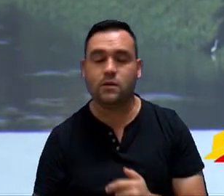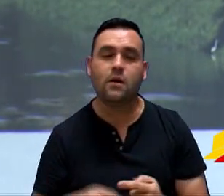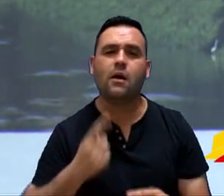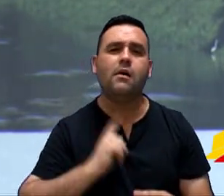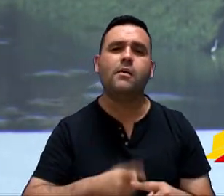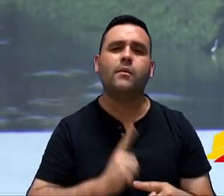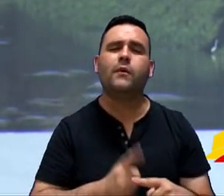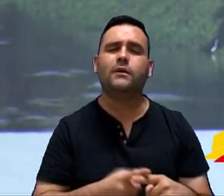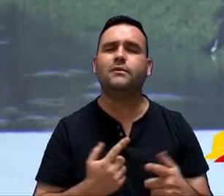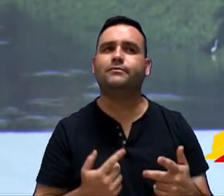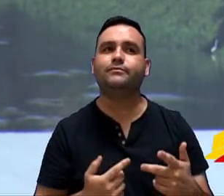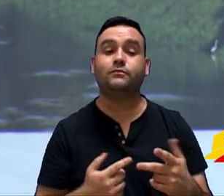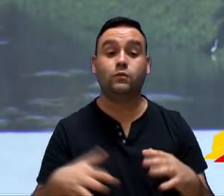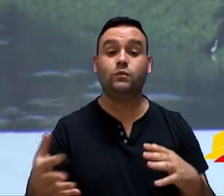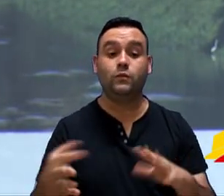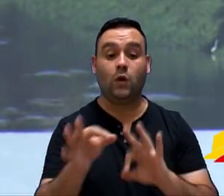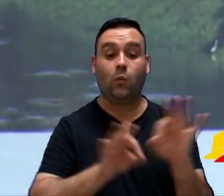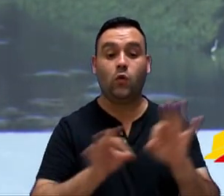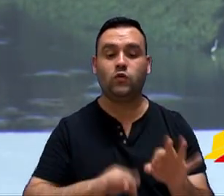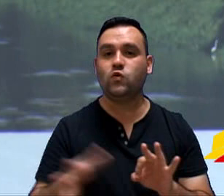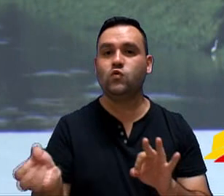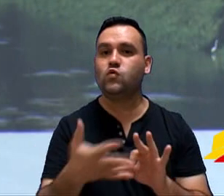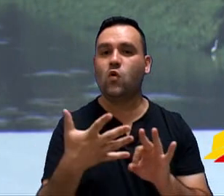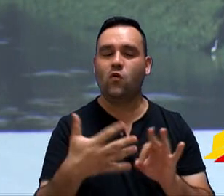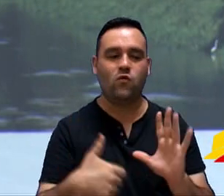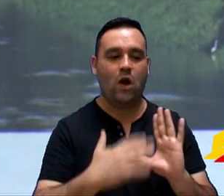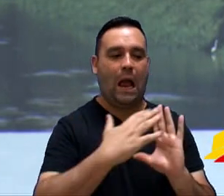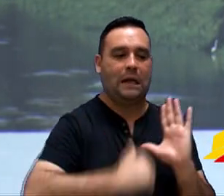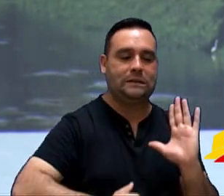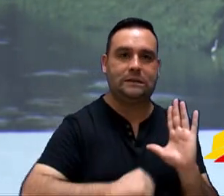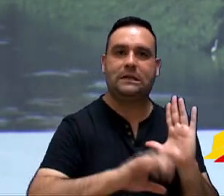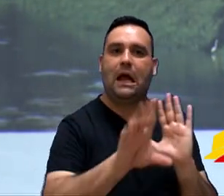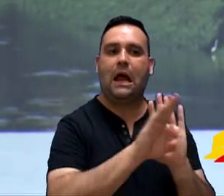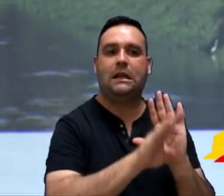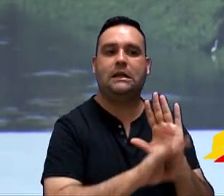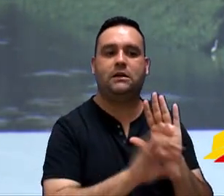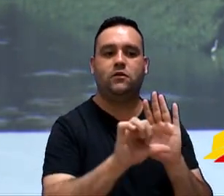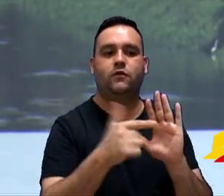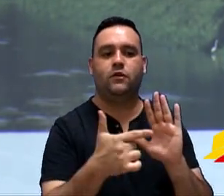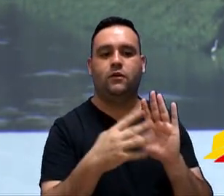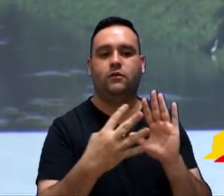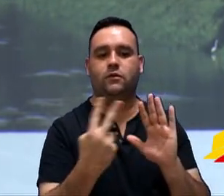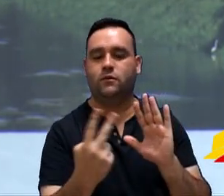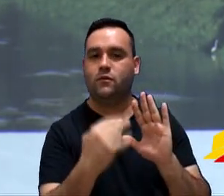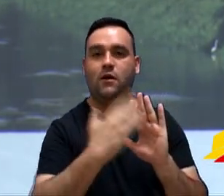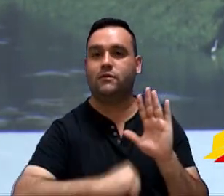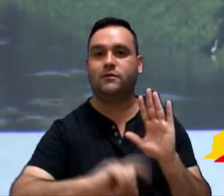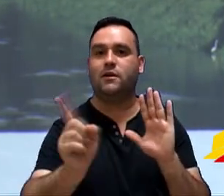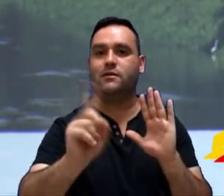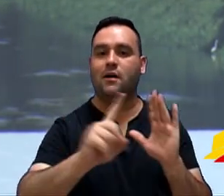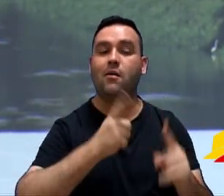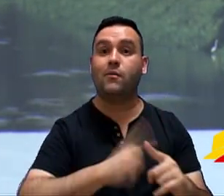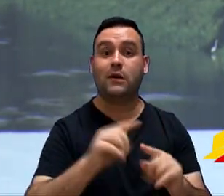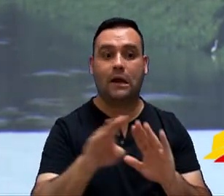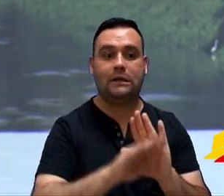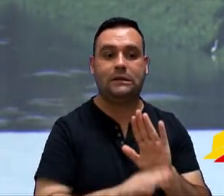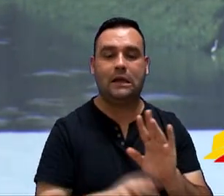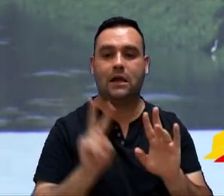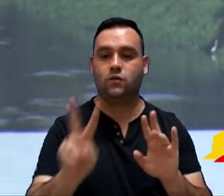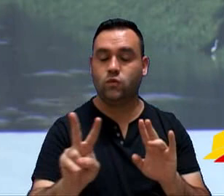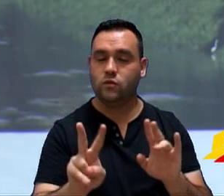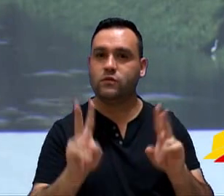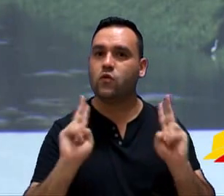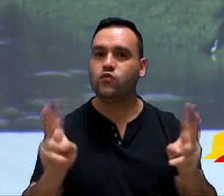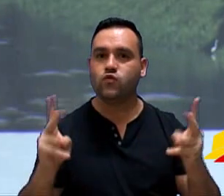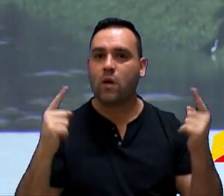Porque o novo projeto não exclui a 9.242. Então, nós ficamos com duas leis tratando de dois